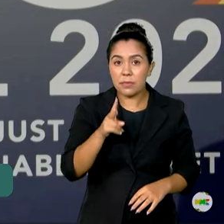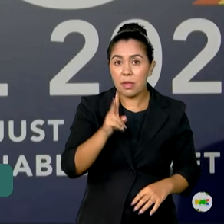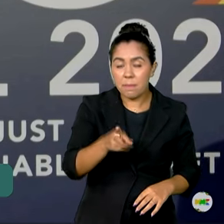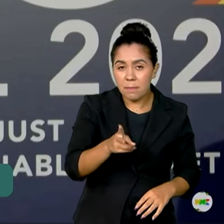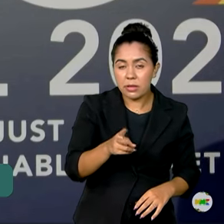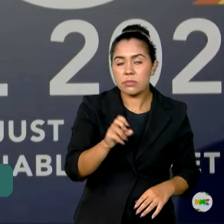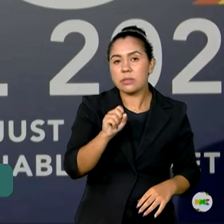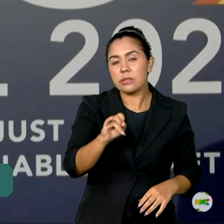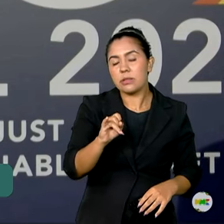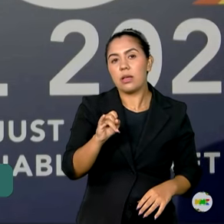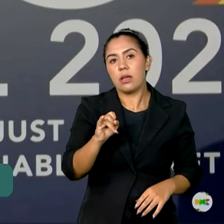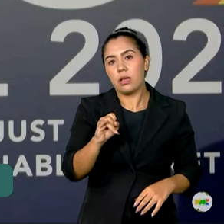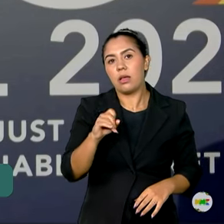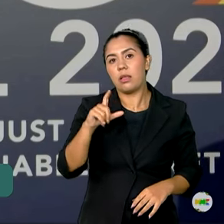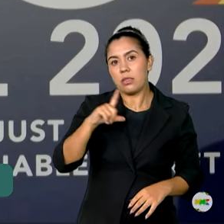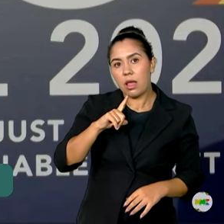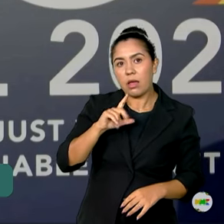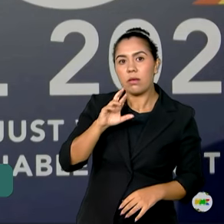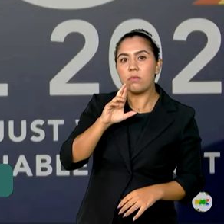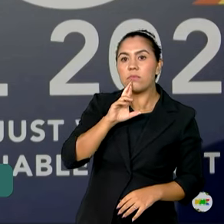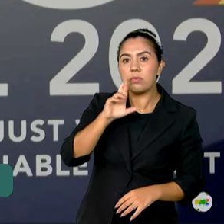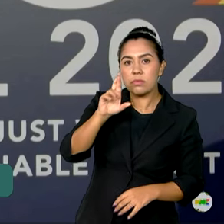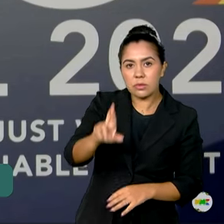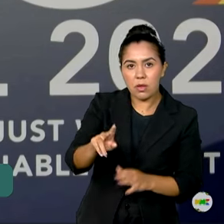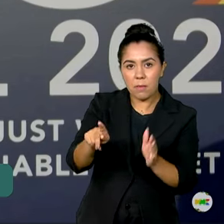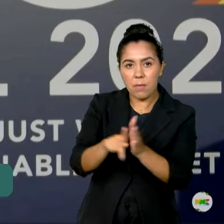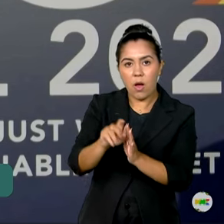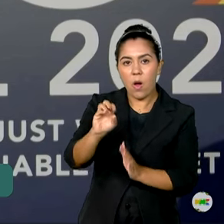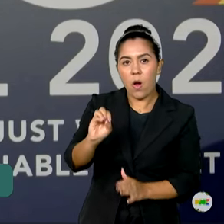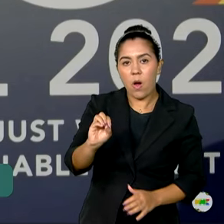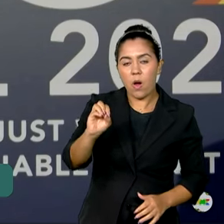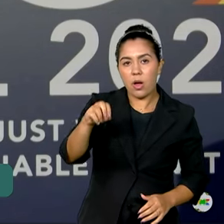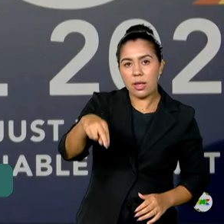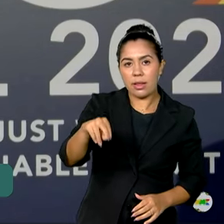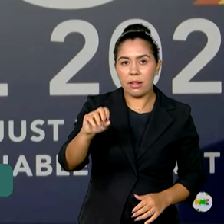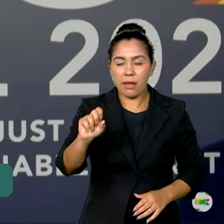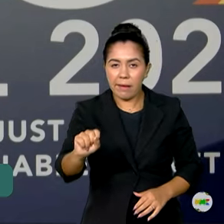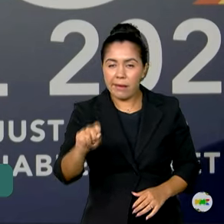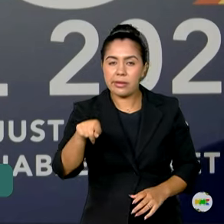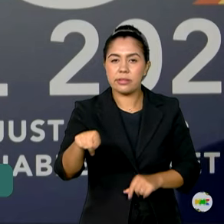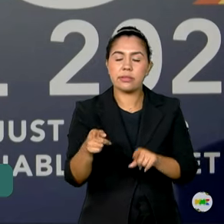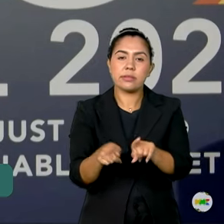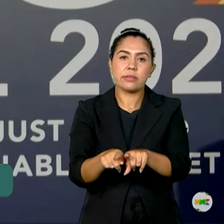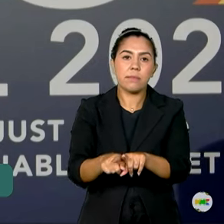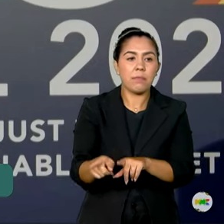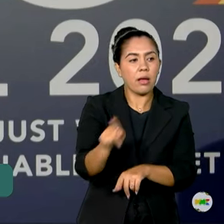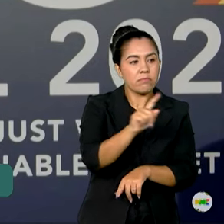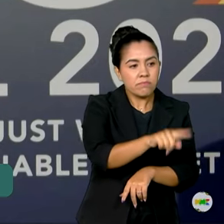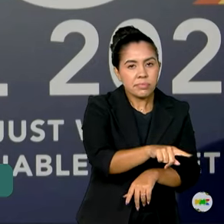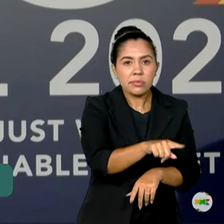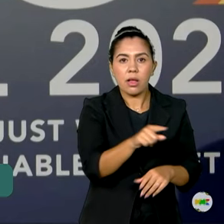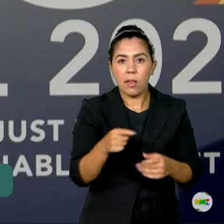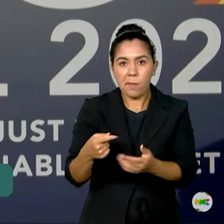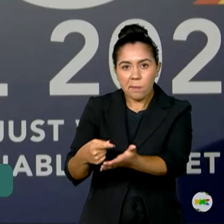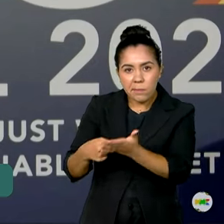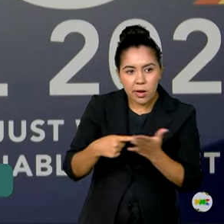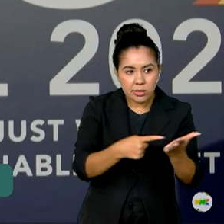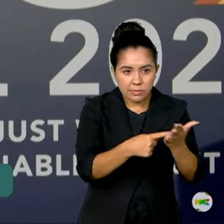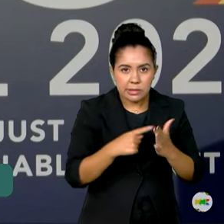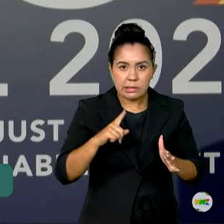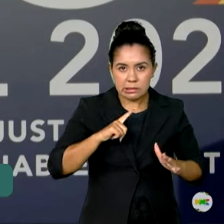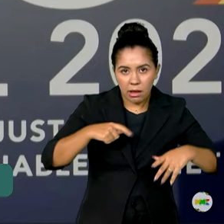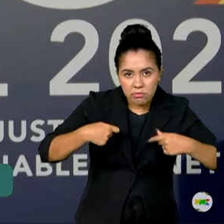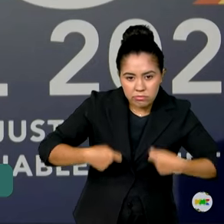objetiva da ONS, apontando para a necessidade de